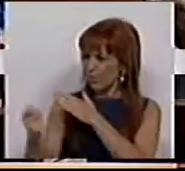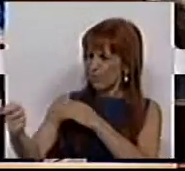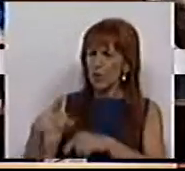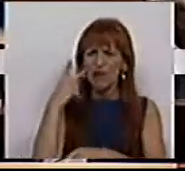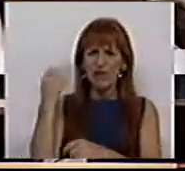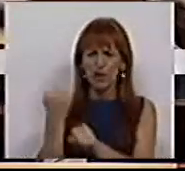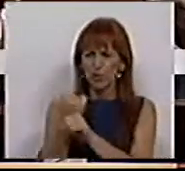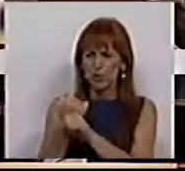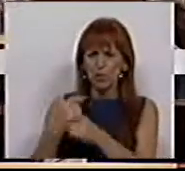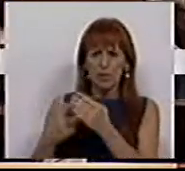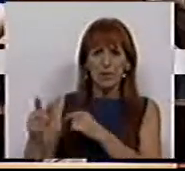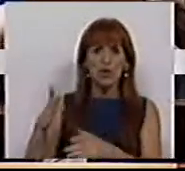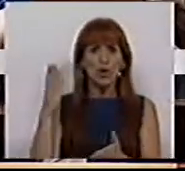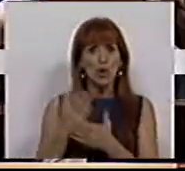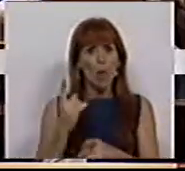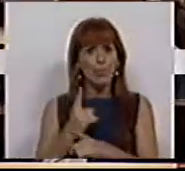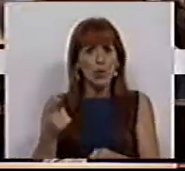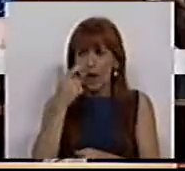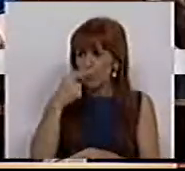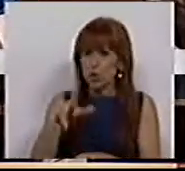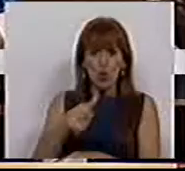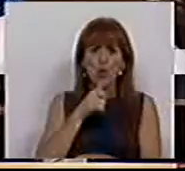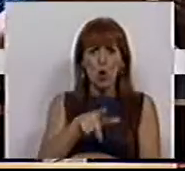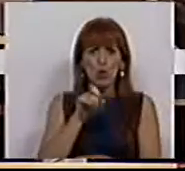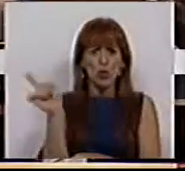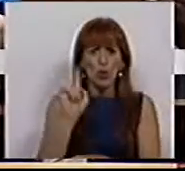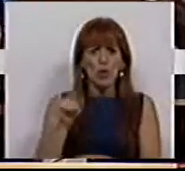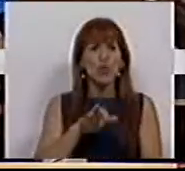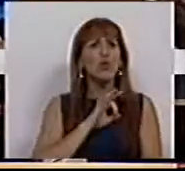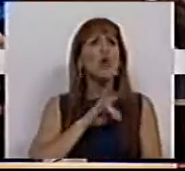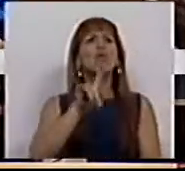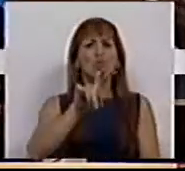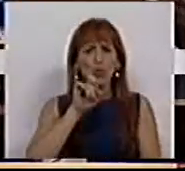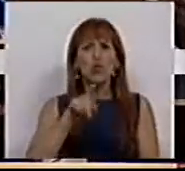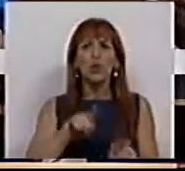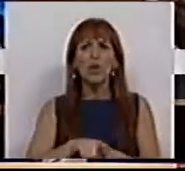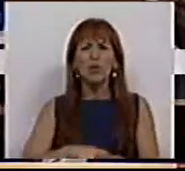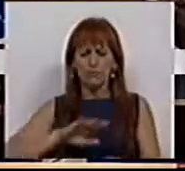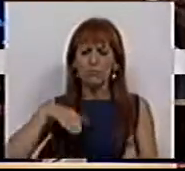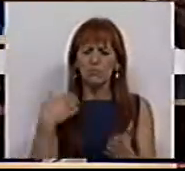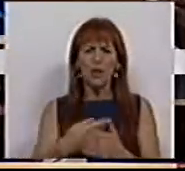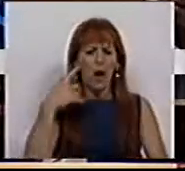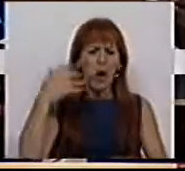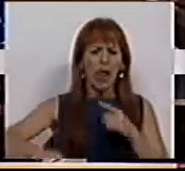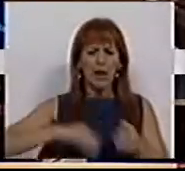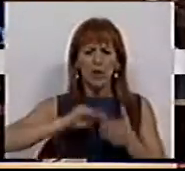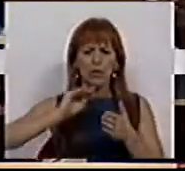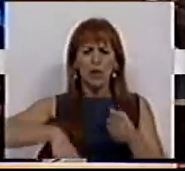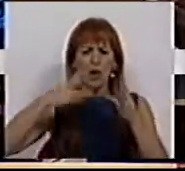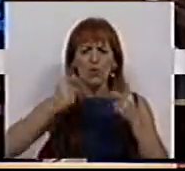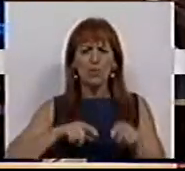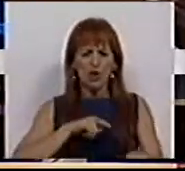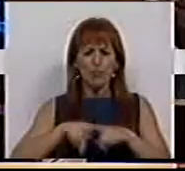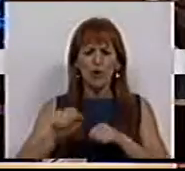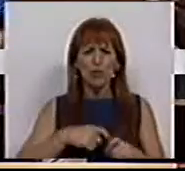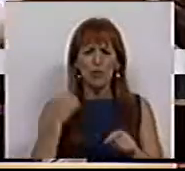e trabalharam a vida inteira simplesmente porque elas não escolheram. Os filhos escolheram aplicar cegamente o Tratado Orçamental